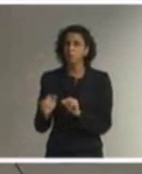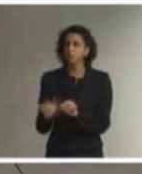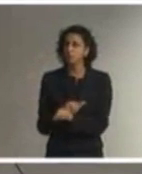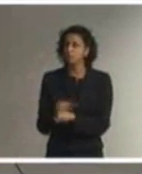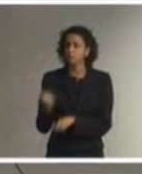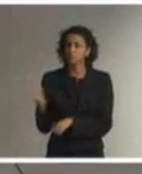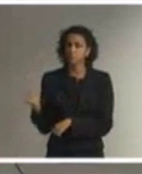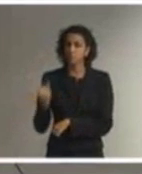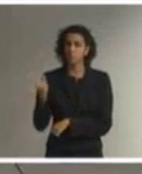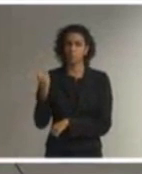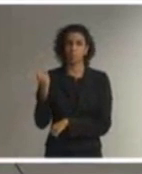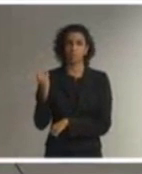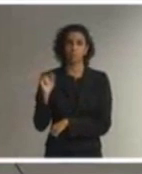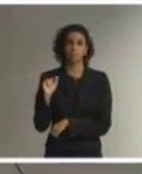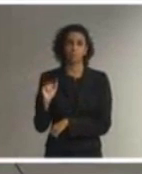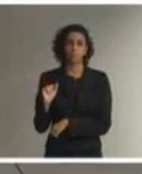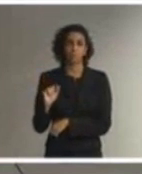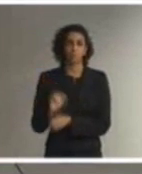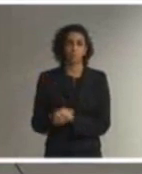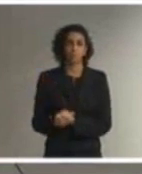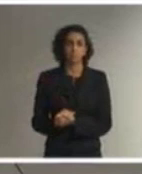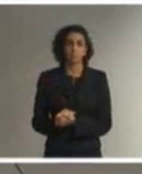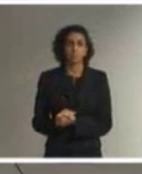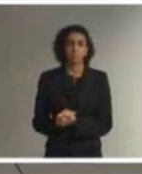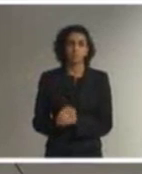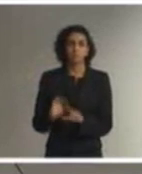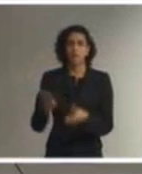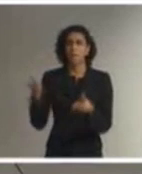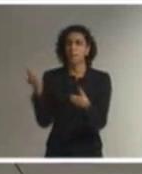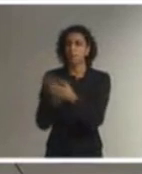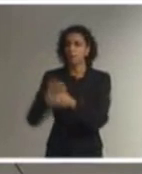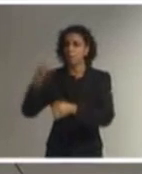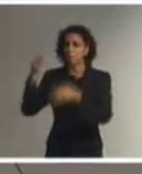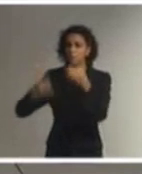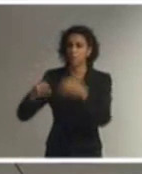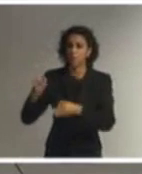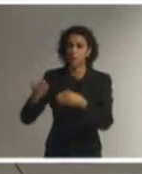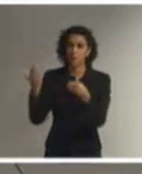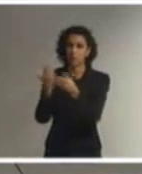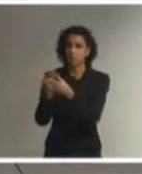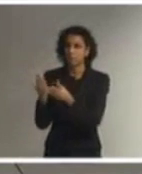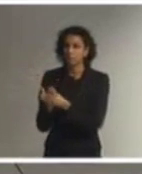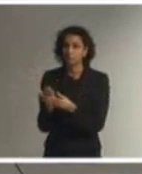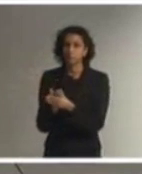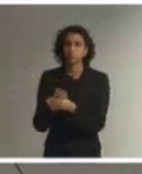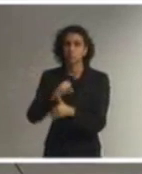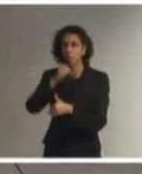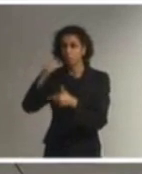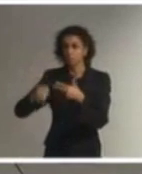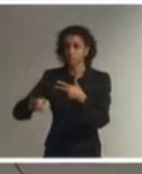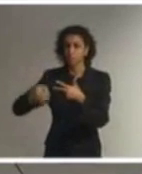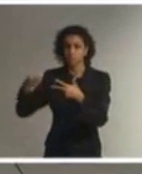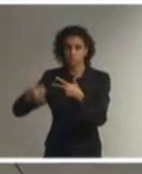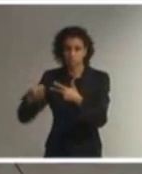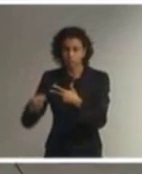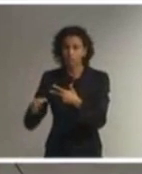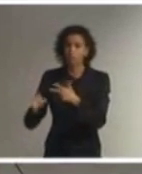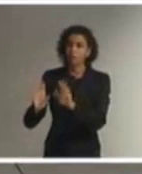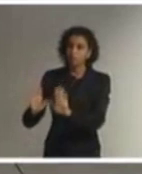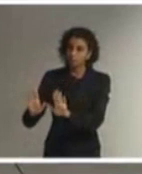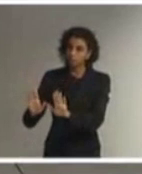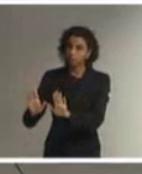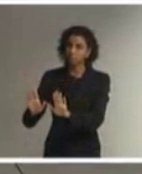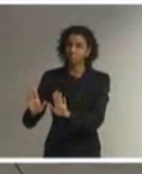importante. Antes de judicializarmos, antes de levar o poder judiciário, e isso é importante